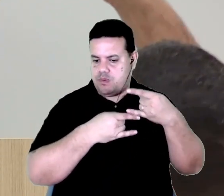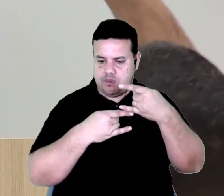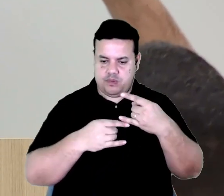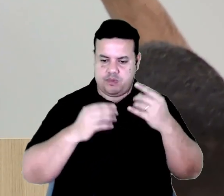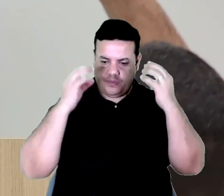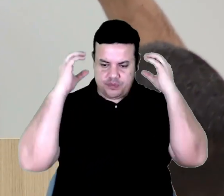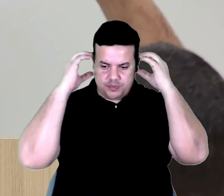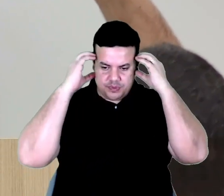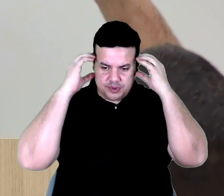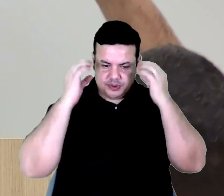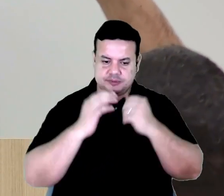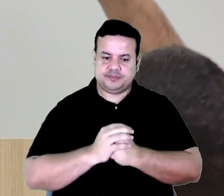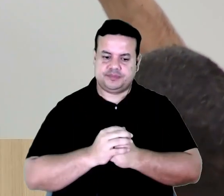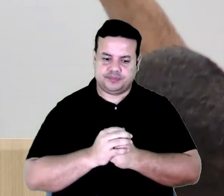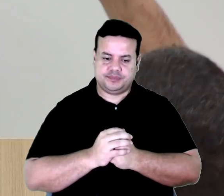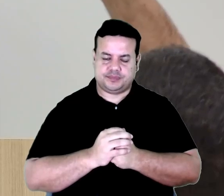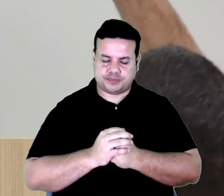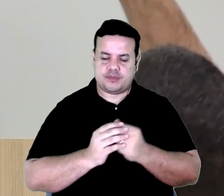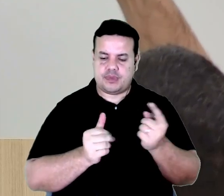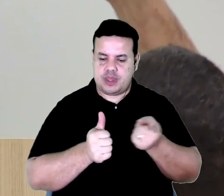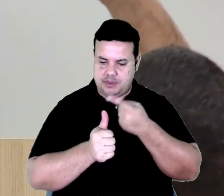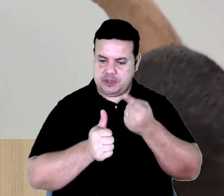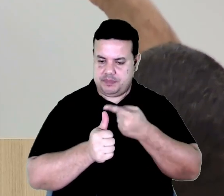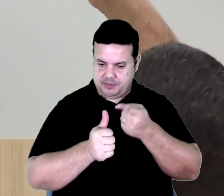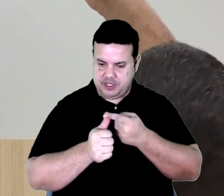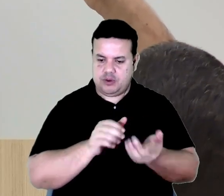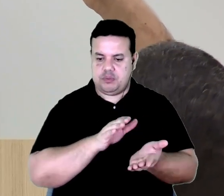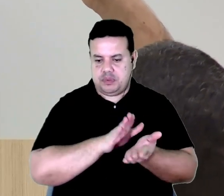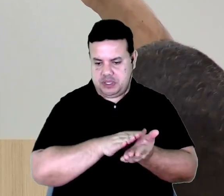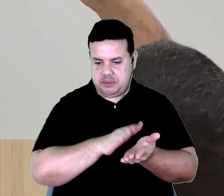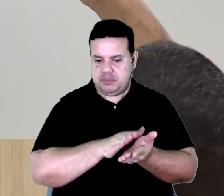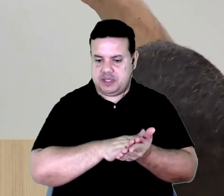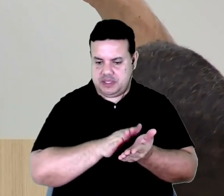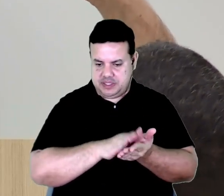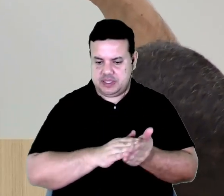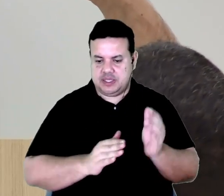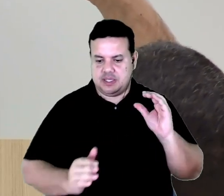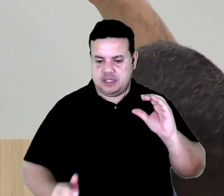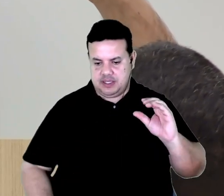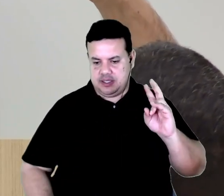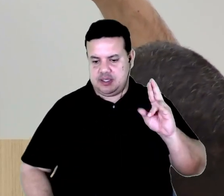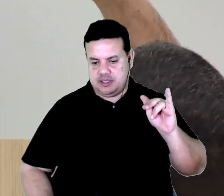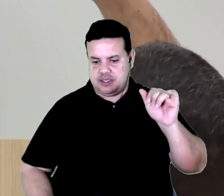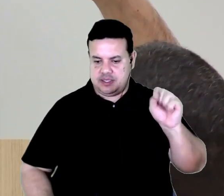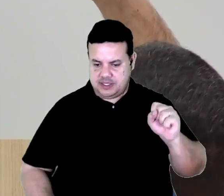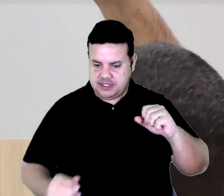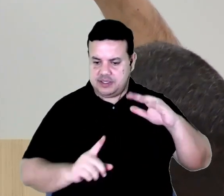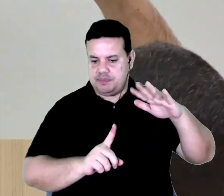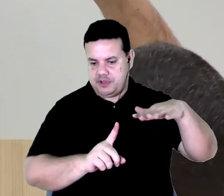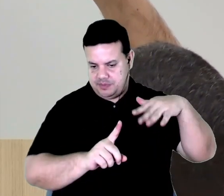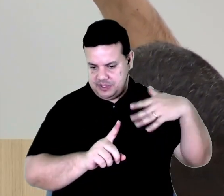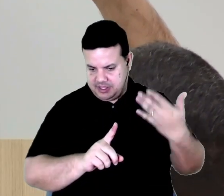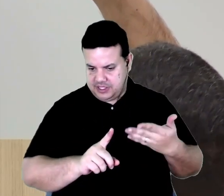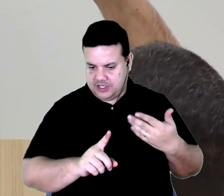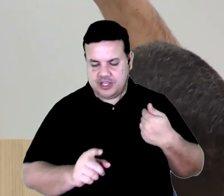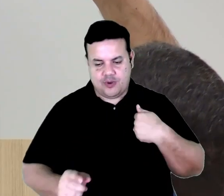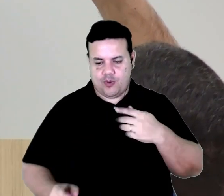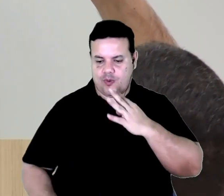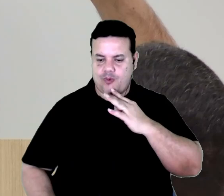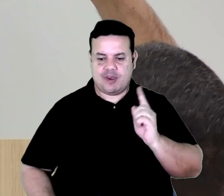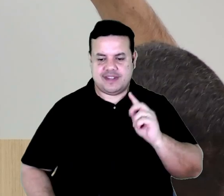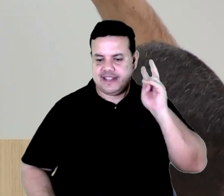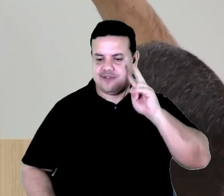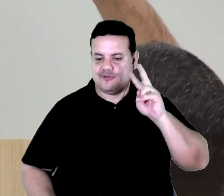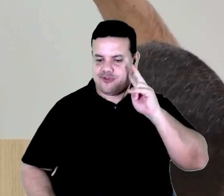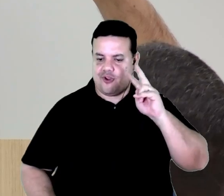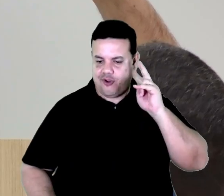Eu gostaria primeiramente de parabenizar a Cris por essa homenagem. Eu não conhecia toda a história da Tassila, mas realmente é merecedora dessa